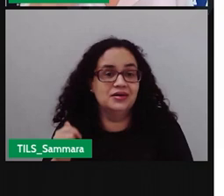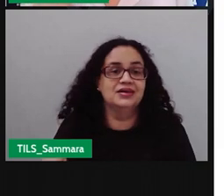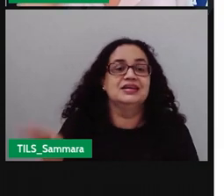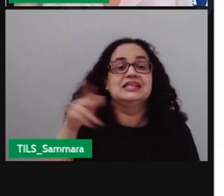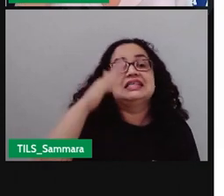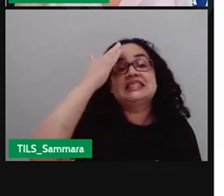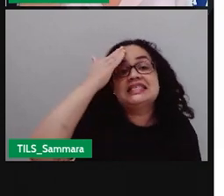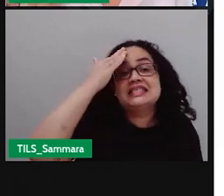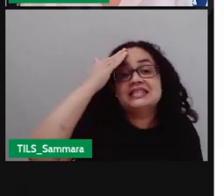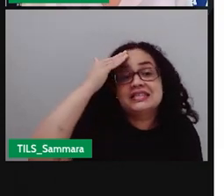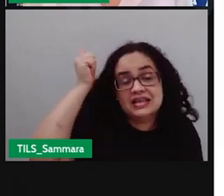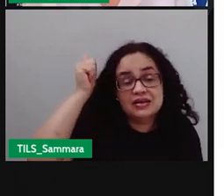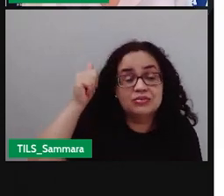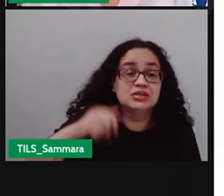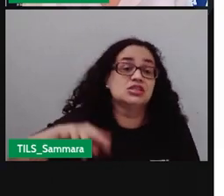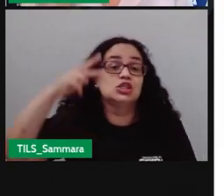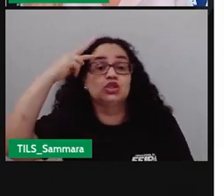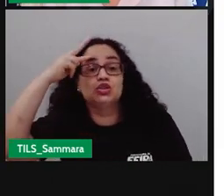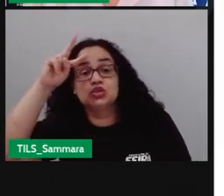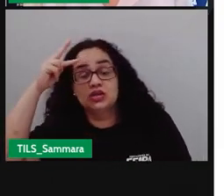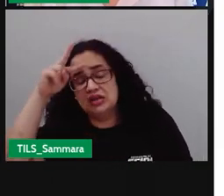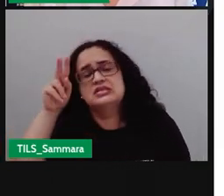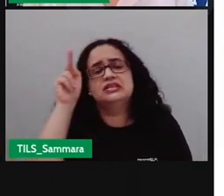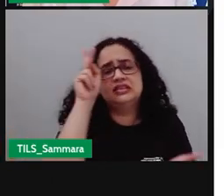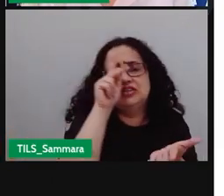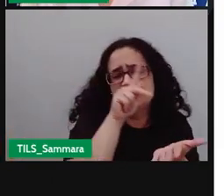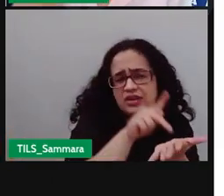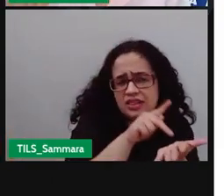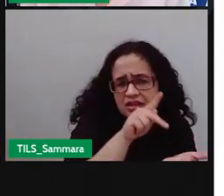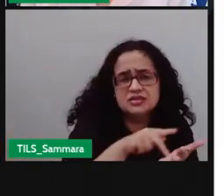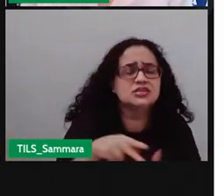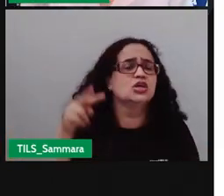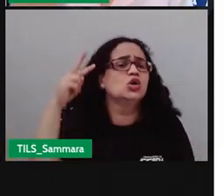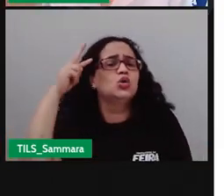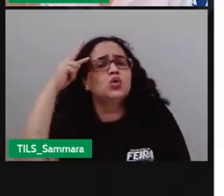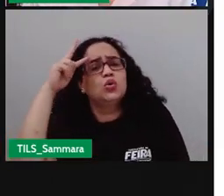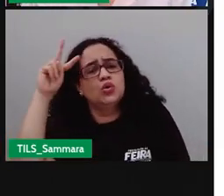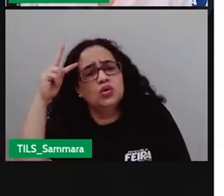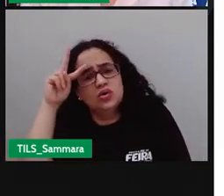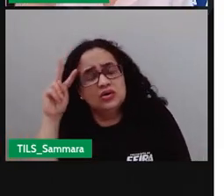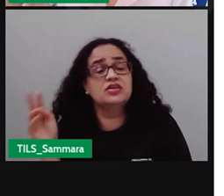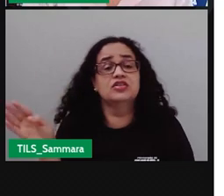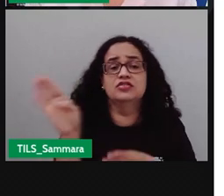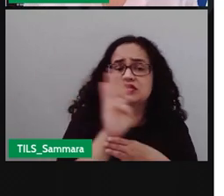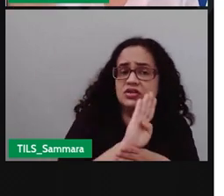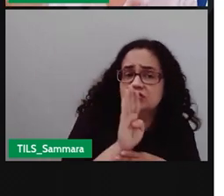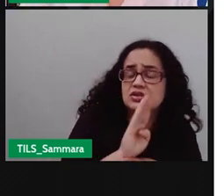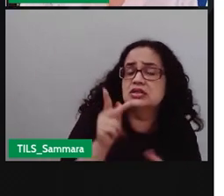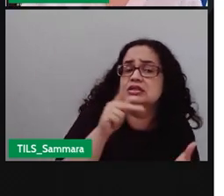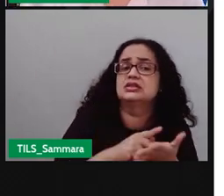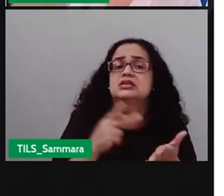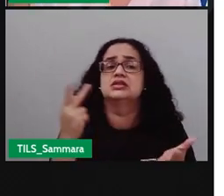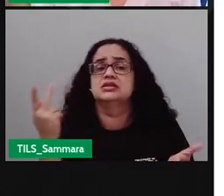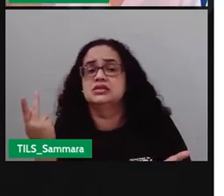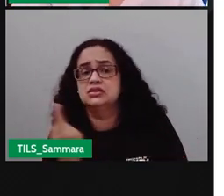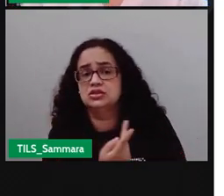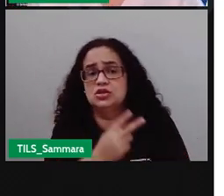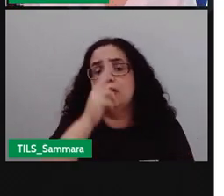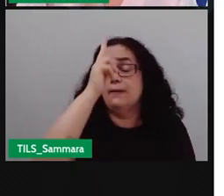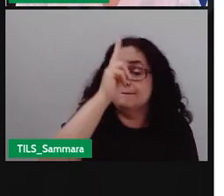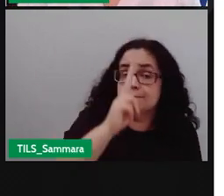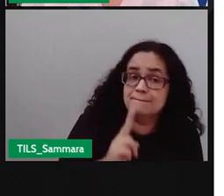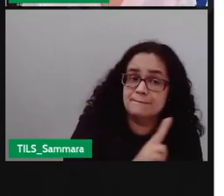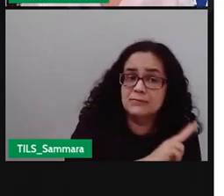para saber se a história da Pro, se ela é real. Se aquela história de ter quebrado os vidros, se realmente houve um padre que